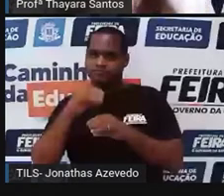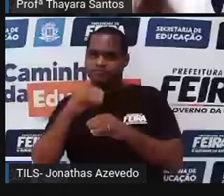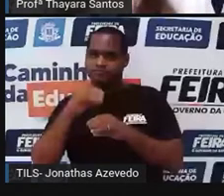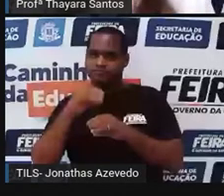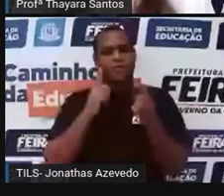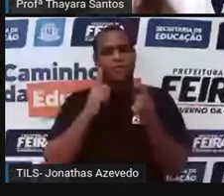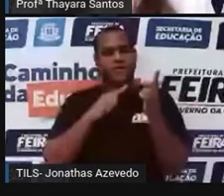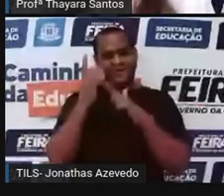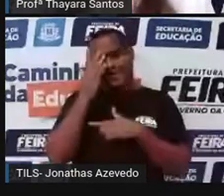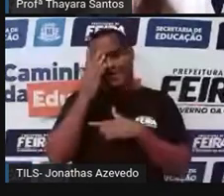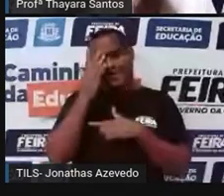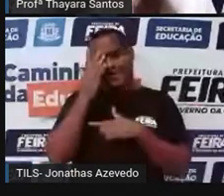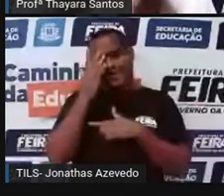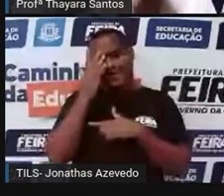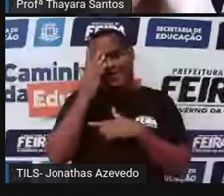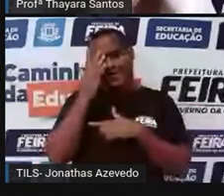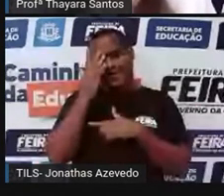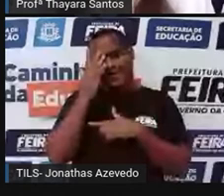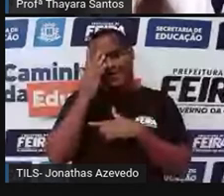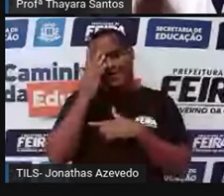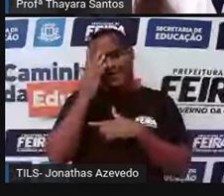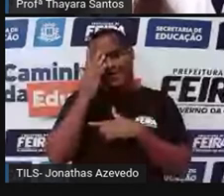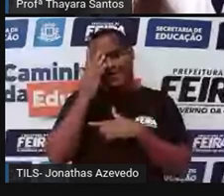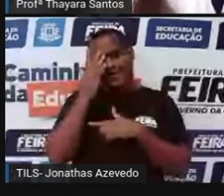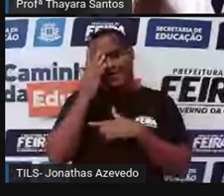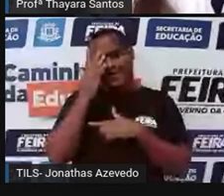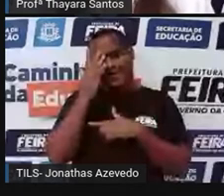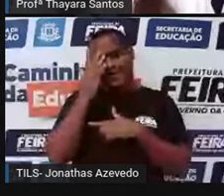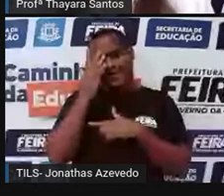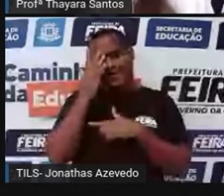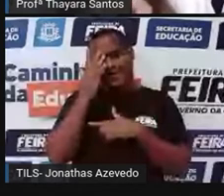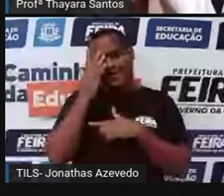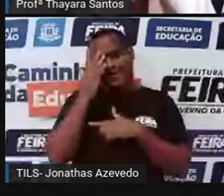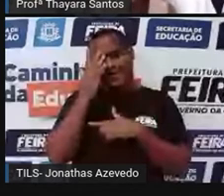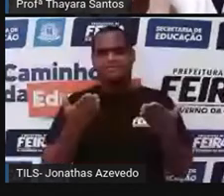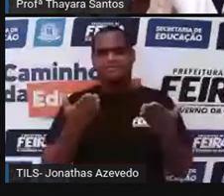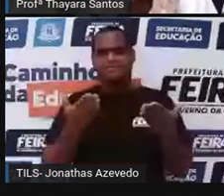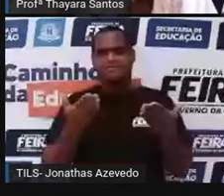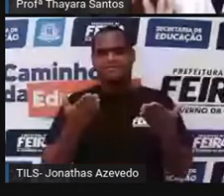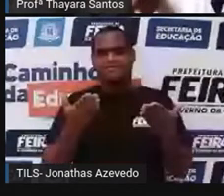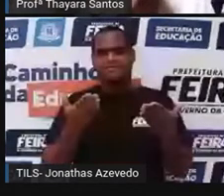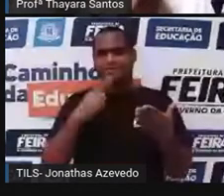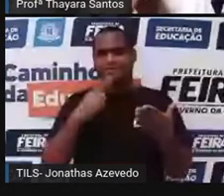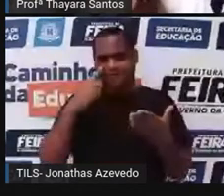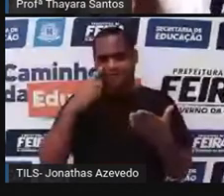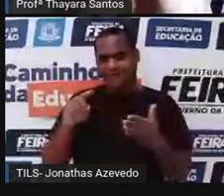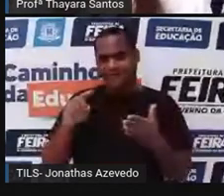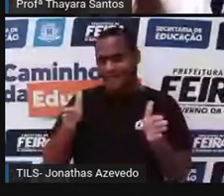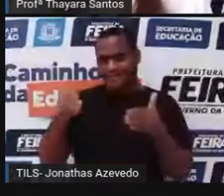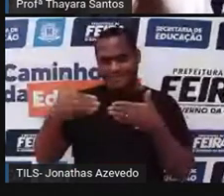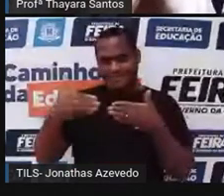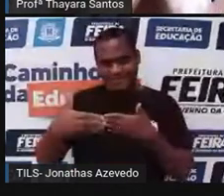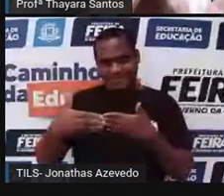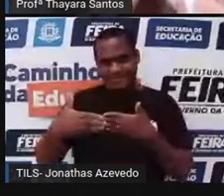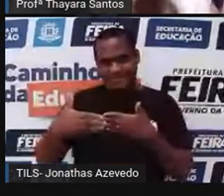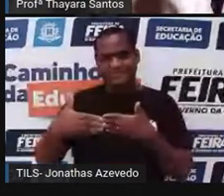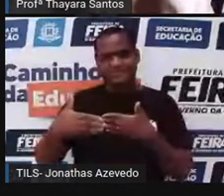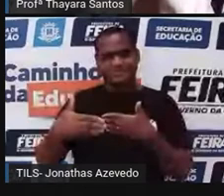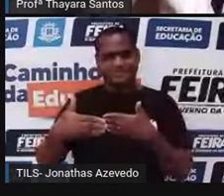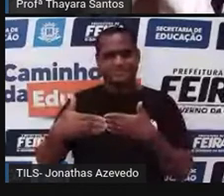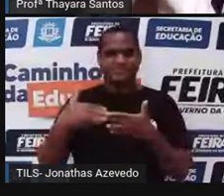facilidade. Eu trouxe aqui esse exemplo para vocês. Vamos lá. Peguei uma caixa, uma caixinha qualquer.